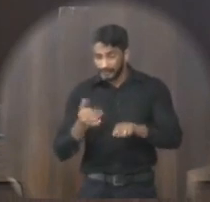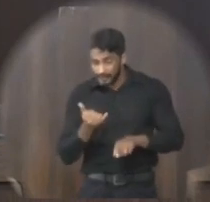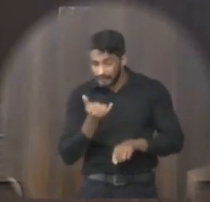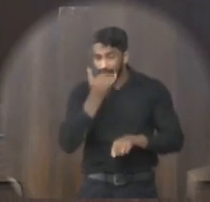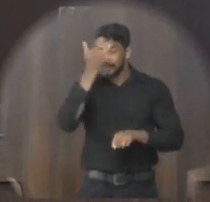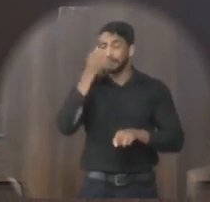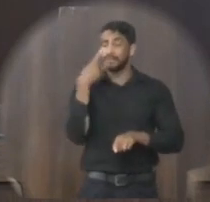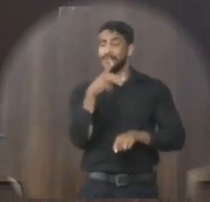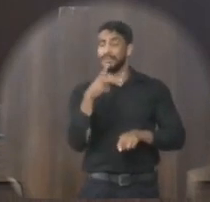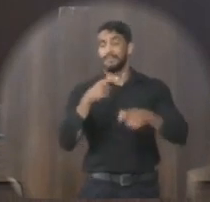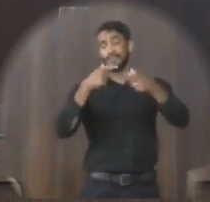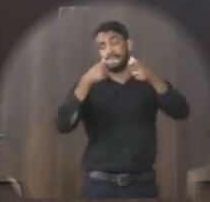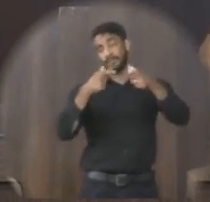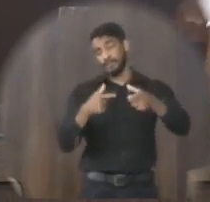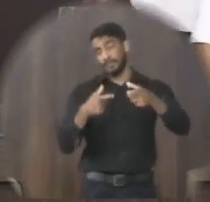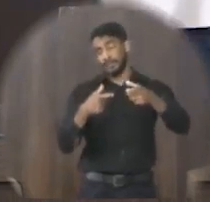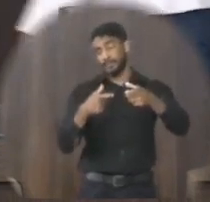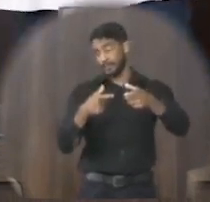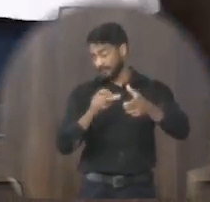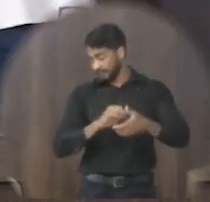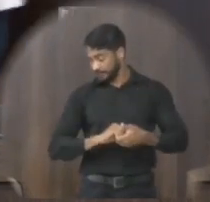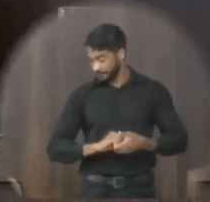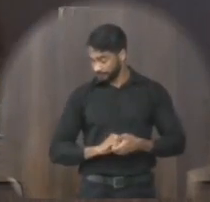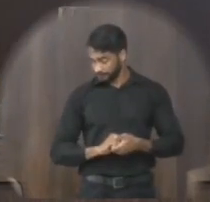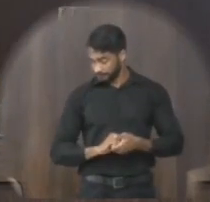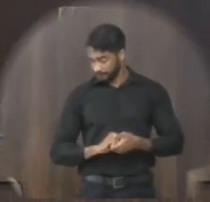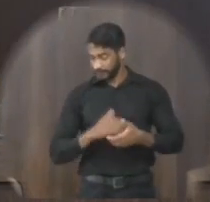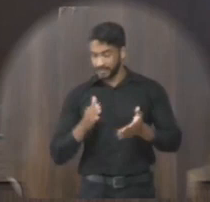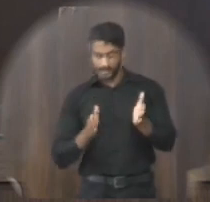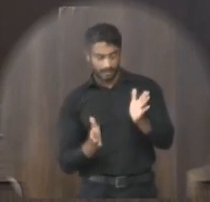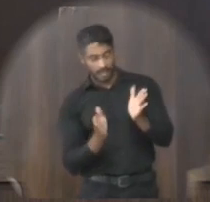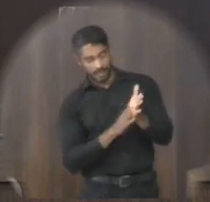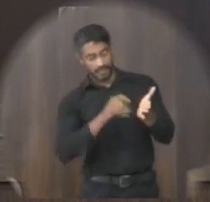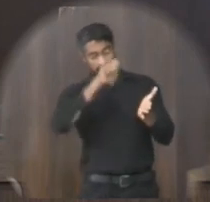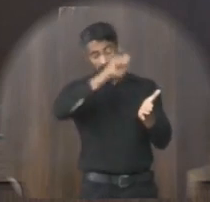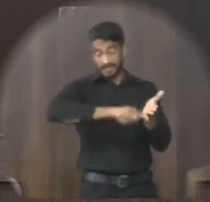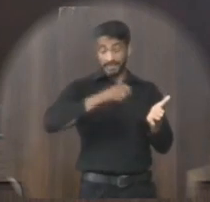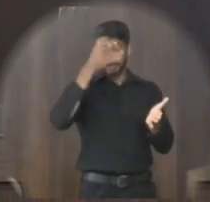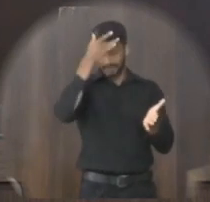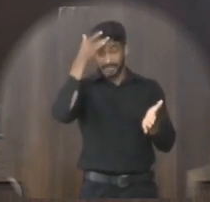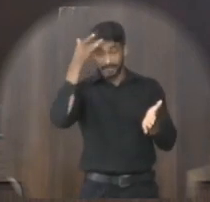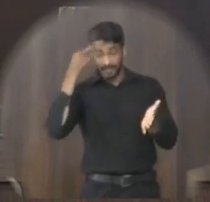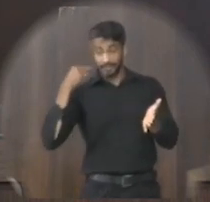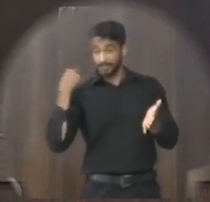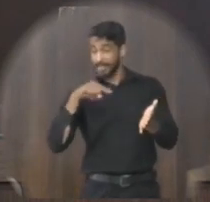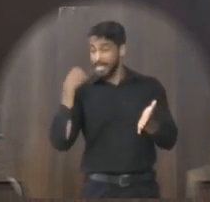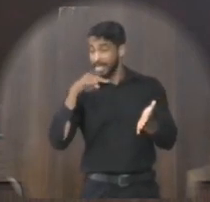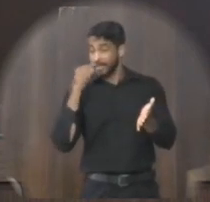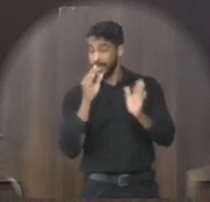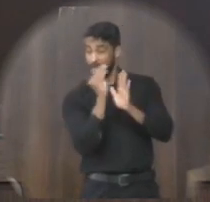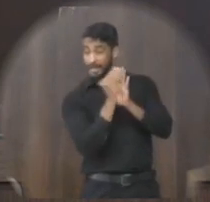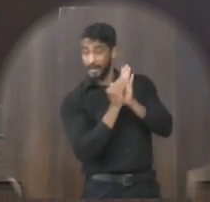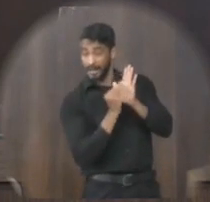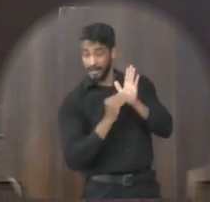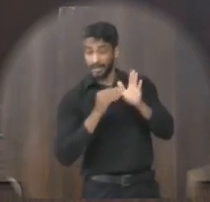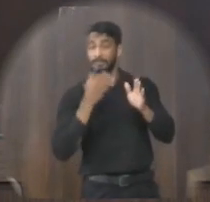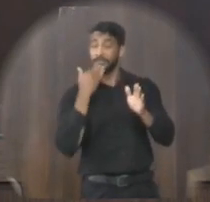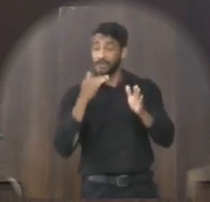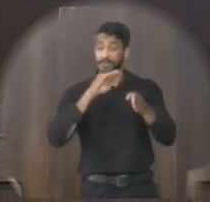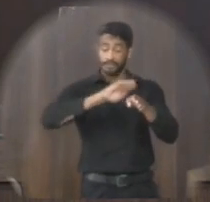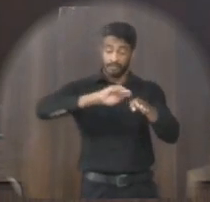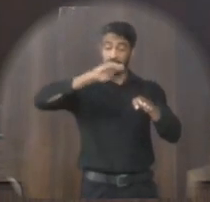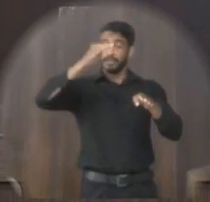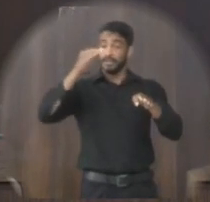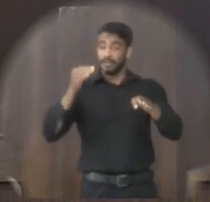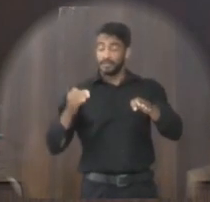acidentes segue anexo abaixo assinado dos moradores que clamam a necessidade desse redutor de velocidade aguardam